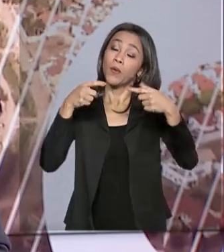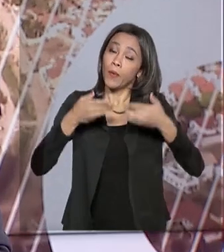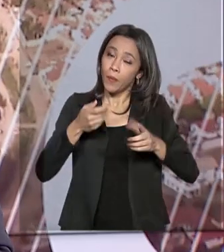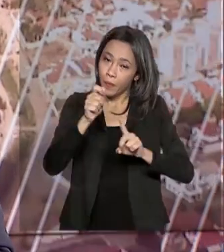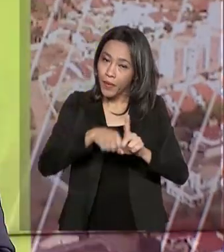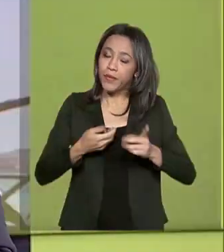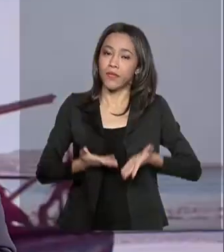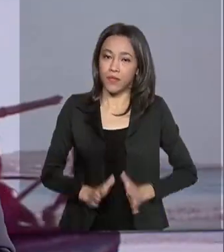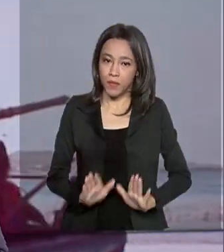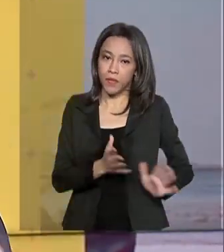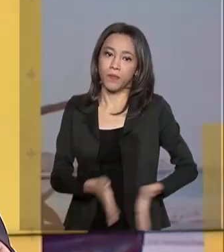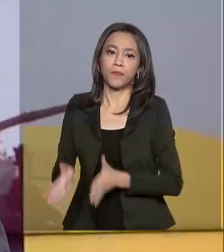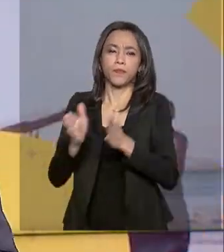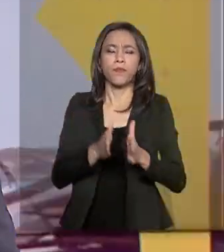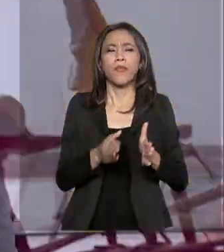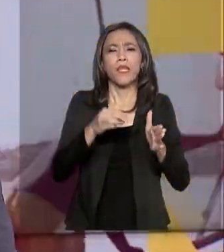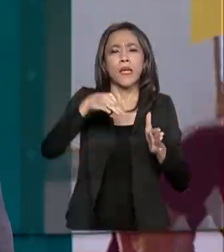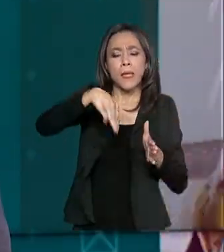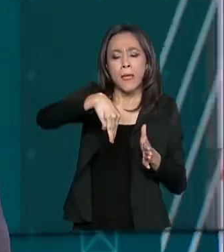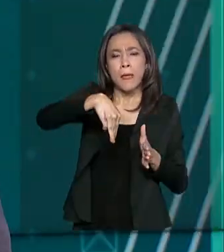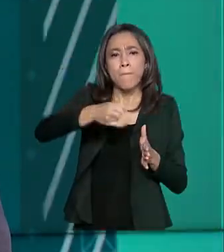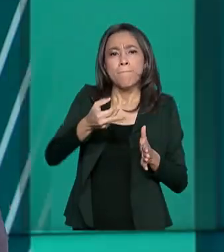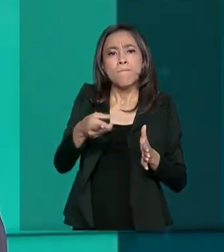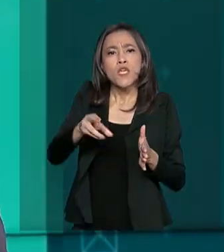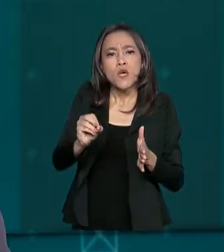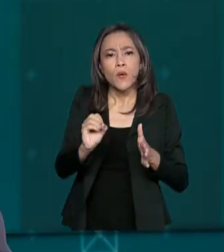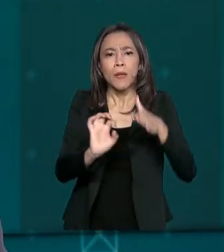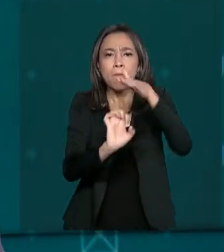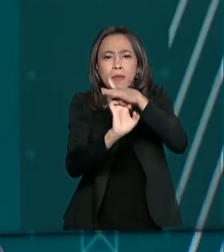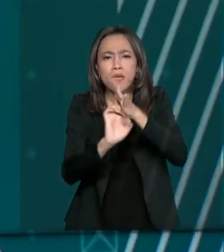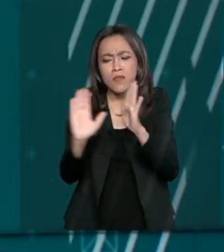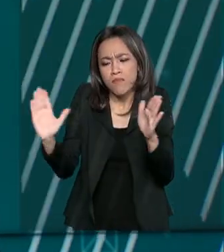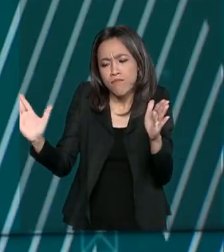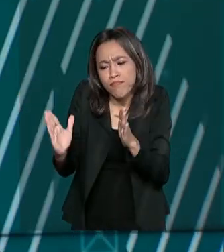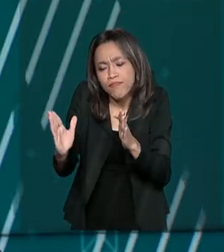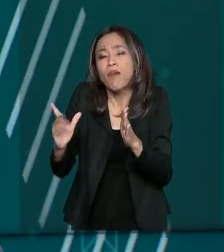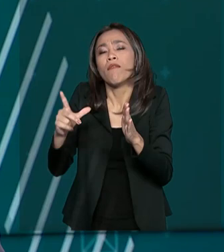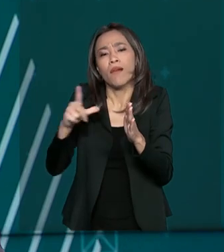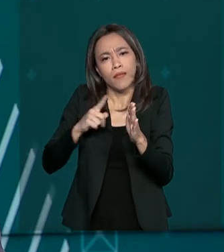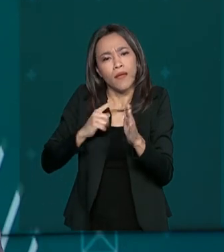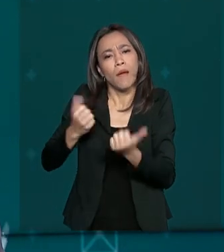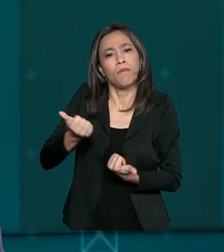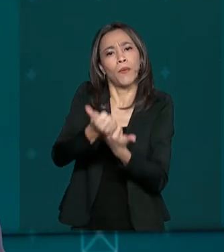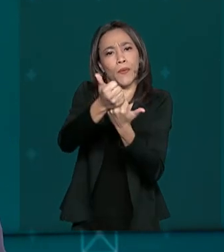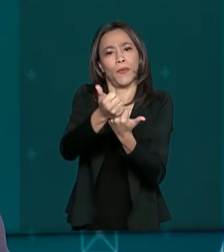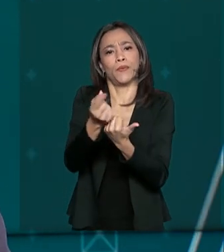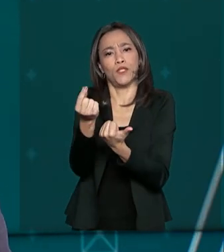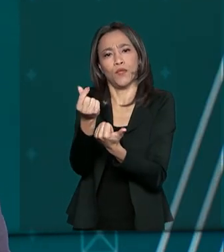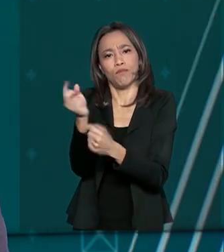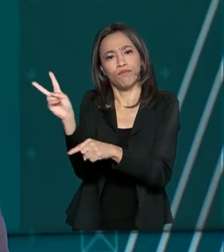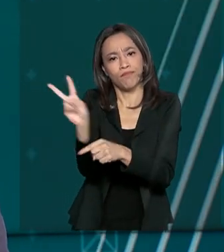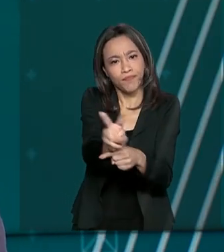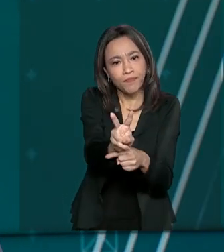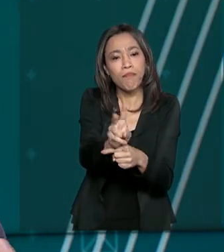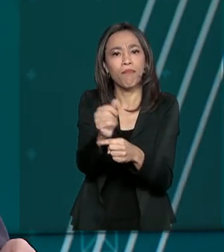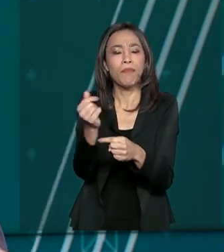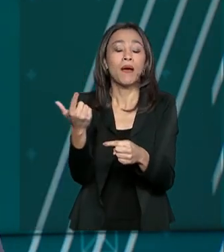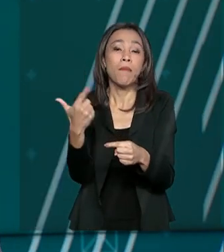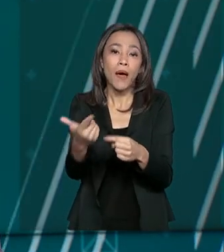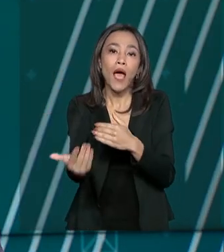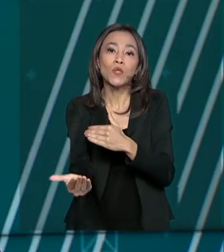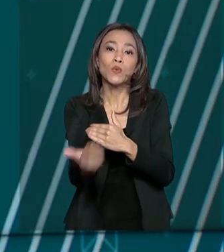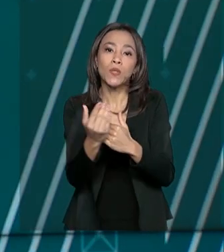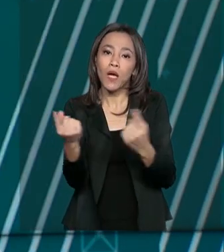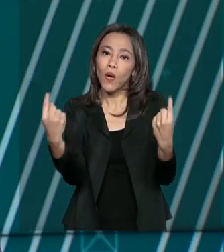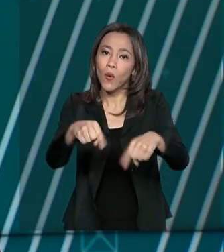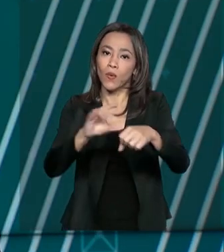E microempresas e empresas de pequeno porte vão ter mais uma linha de crédito para enfrentar os efeitos do coronavírus. Uma